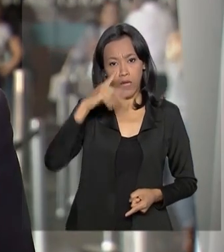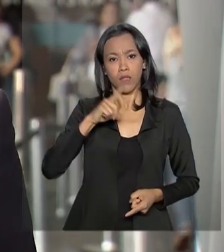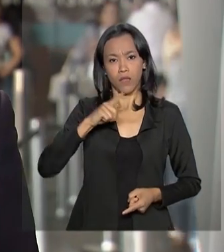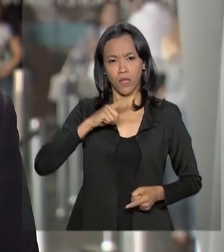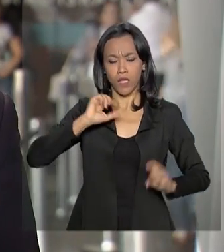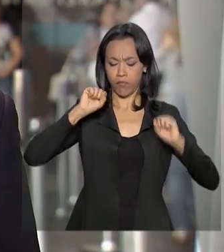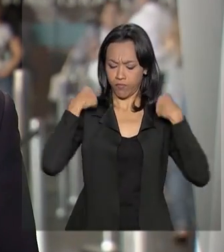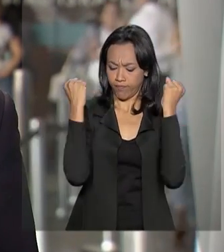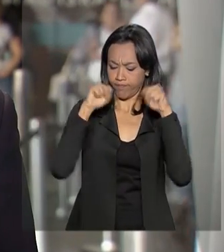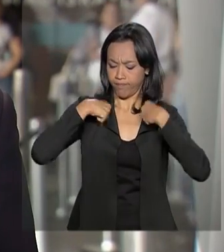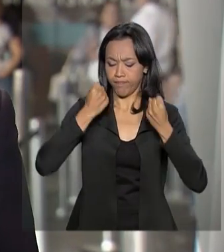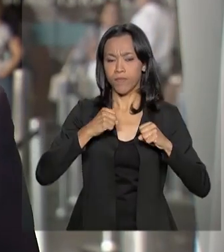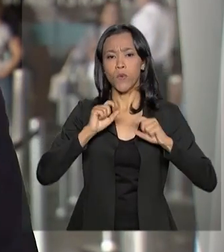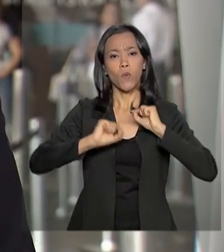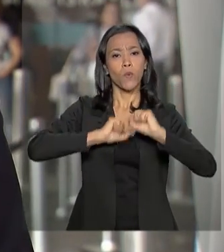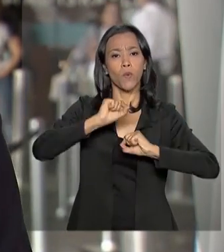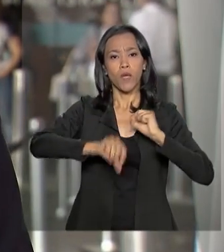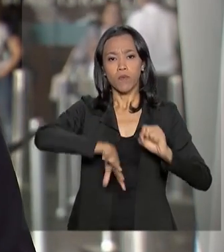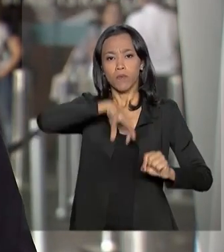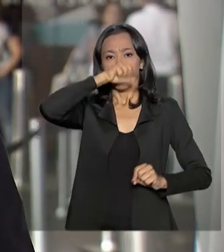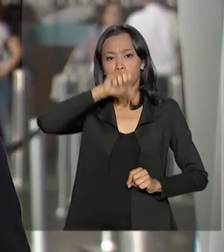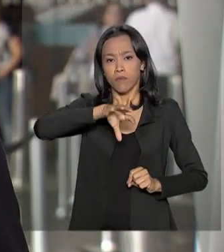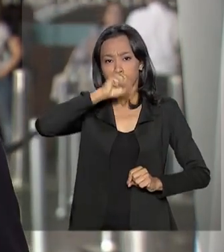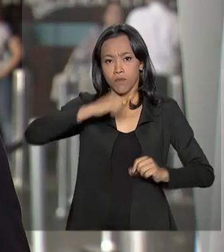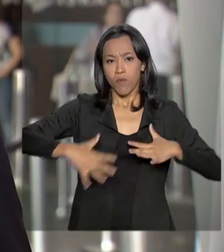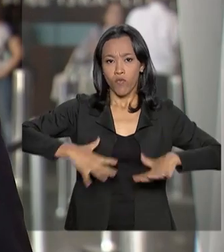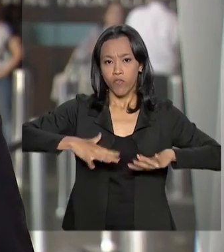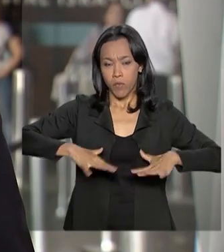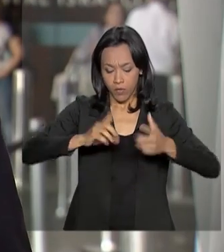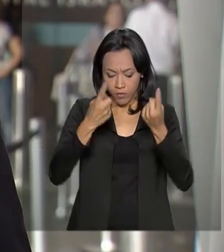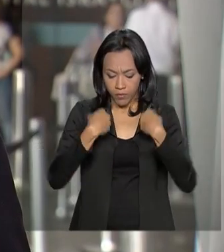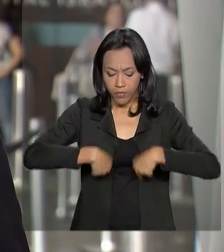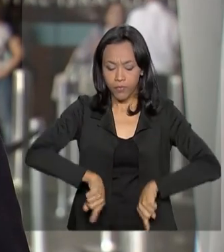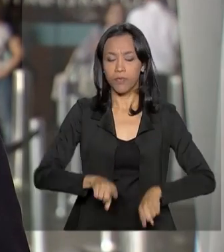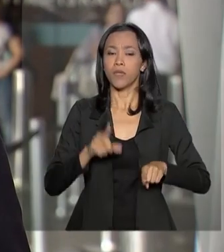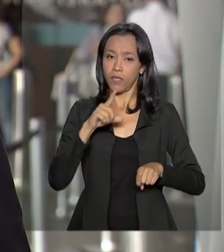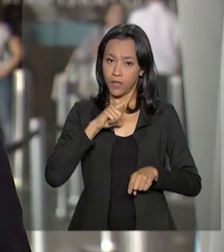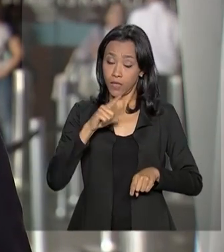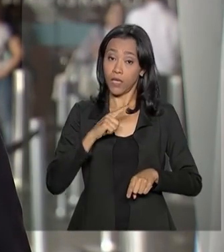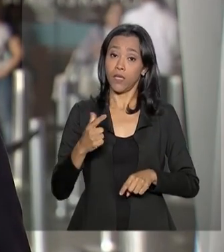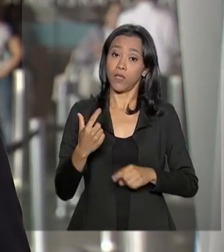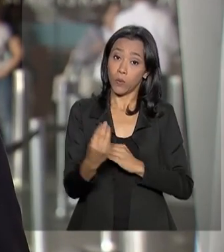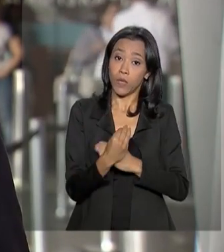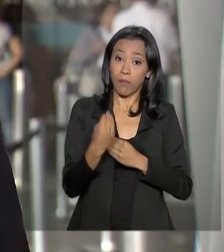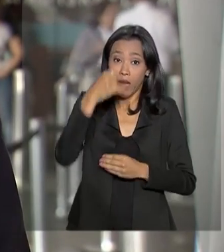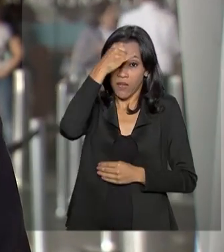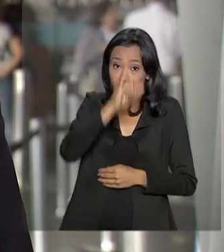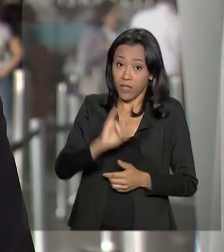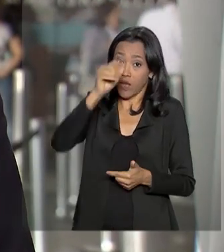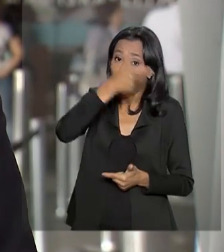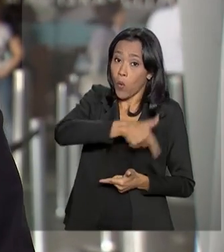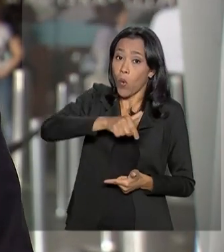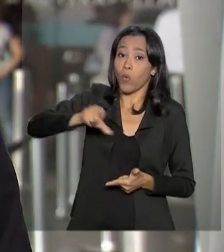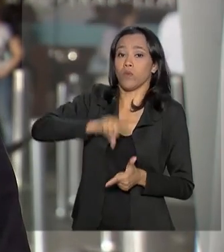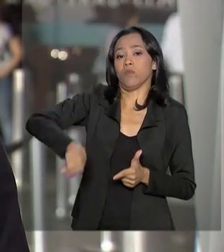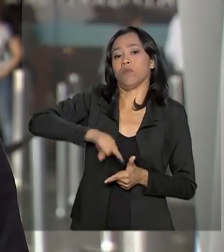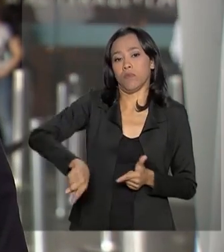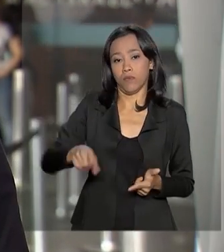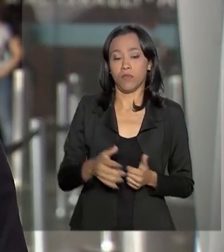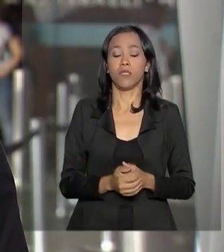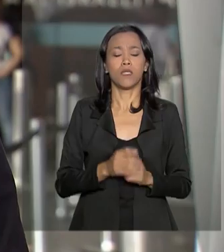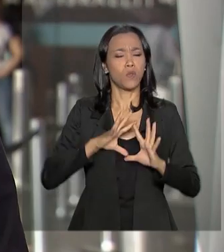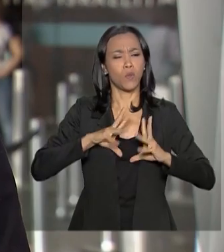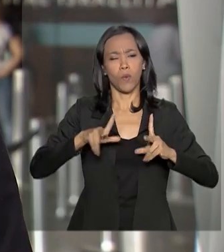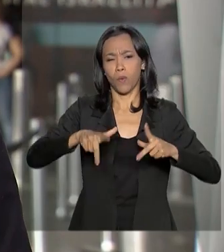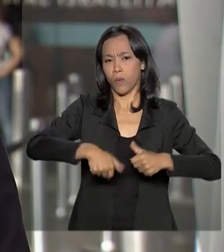fisioterapia respiratória e motora e recebe cuidados para impedir trombose venosa. Todas essas